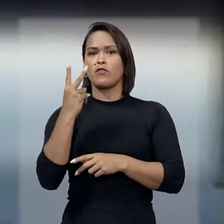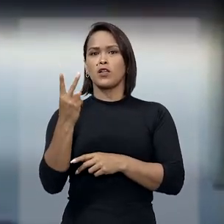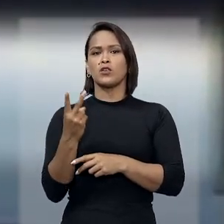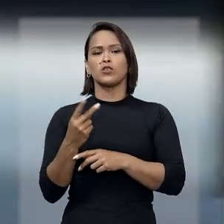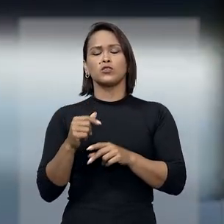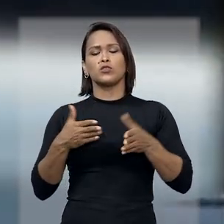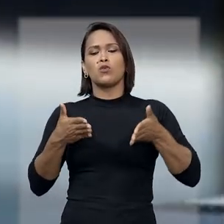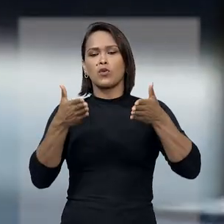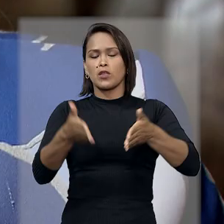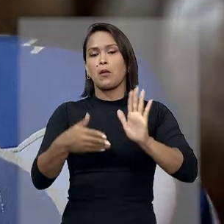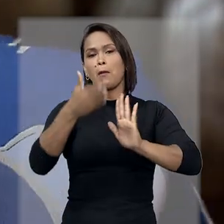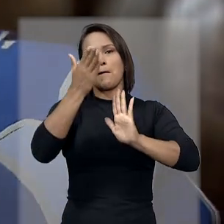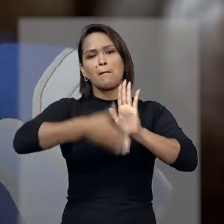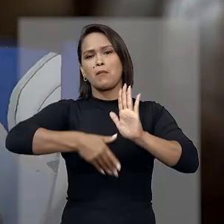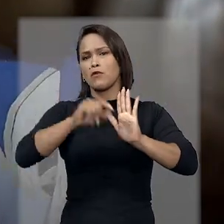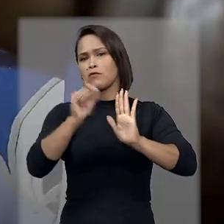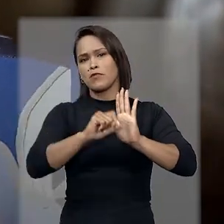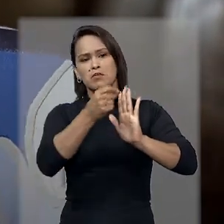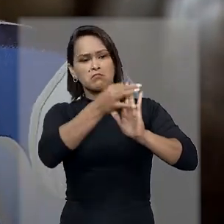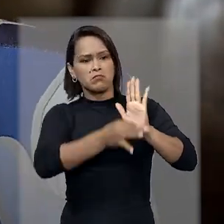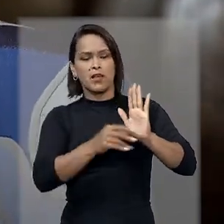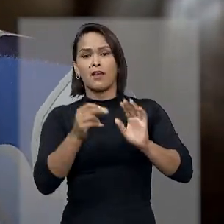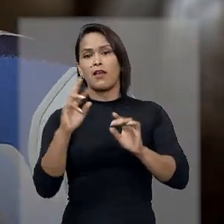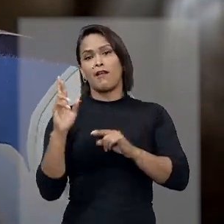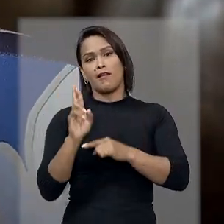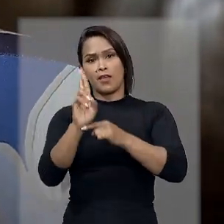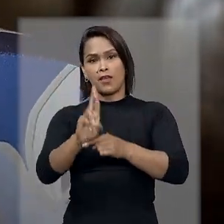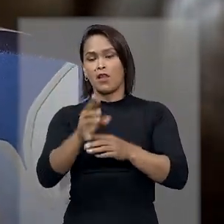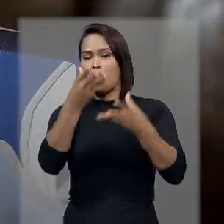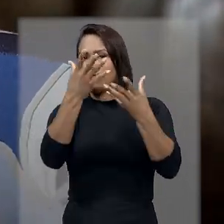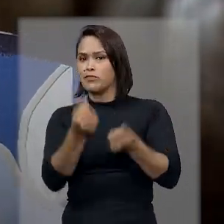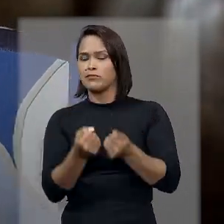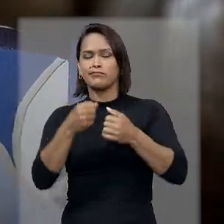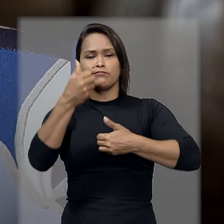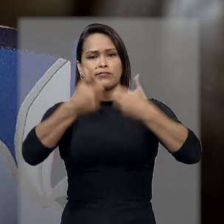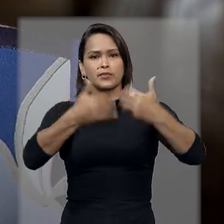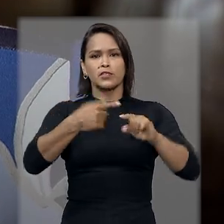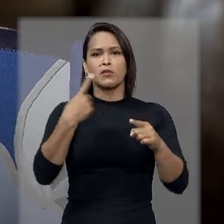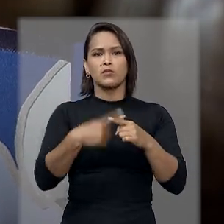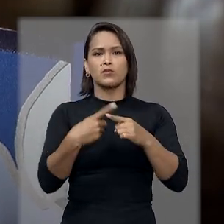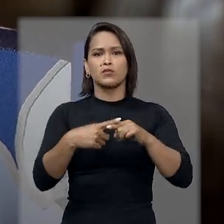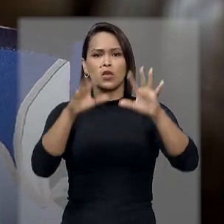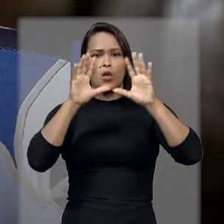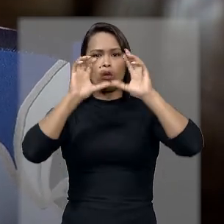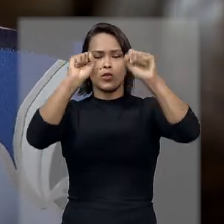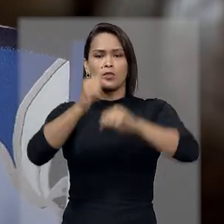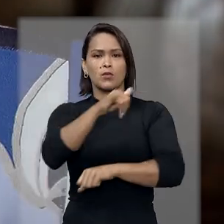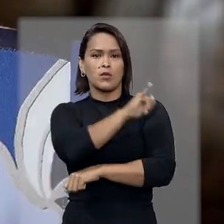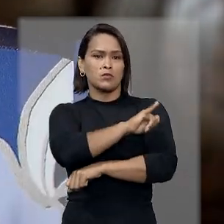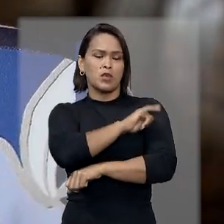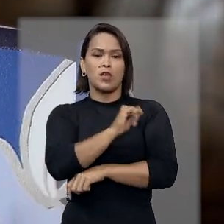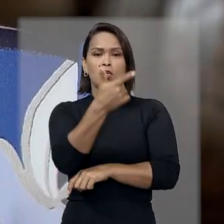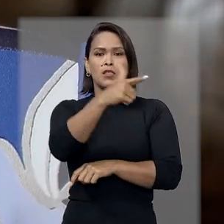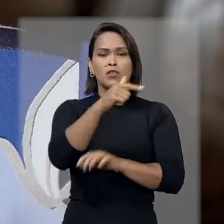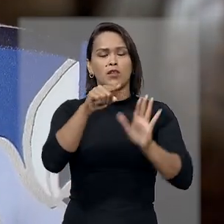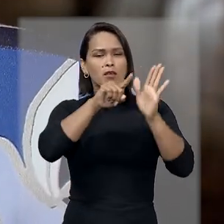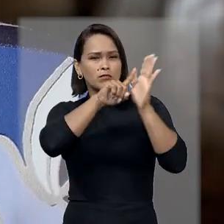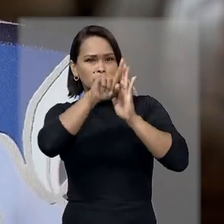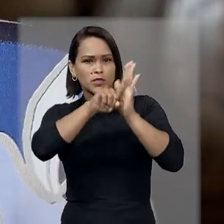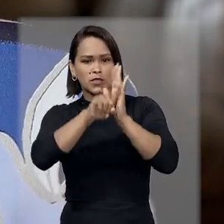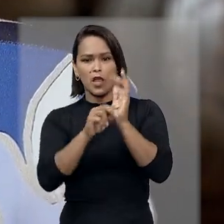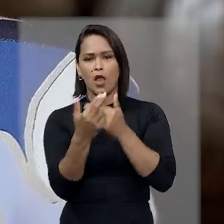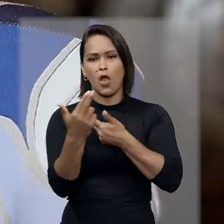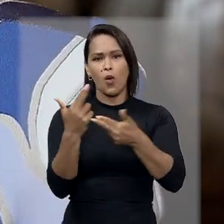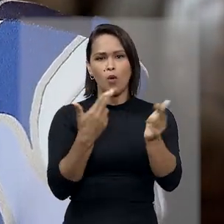enterro não foram comprovados. A relatora rejeitou o argumento de que o Tribunal Fluminense não teria apreciado algumas